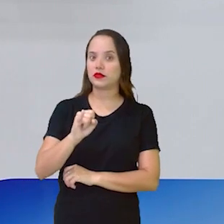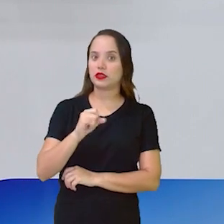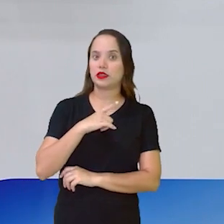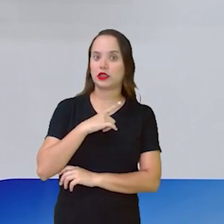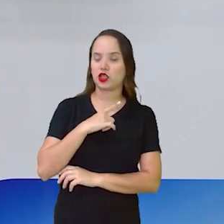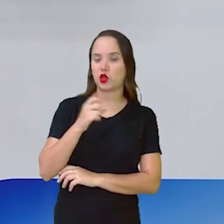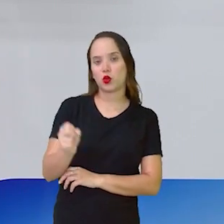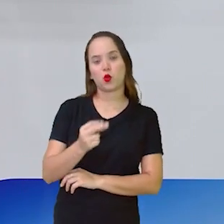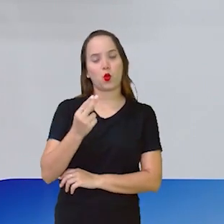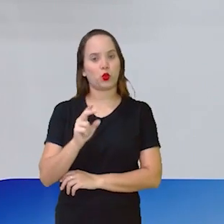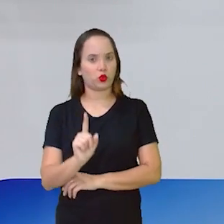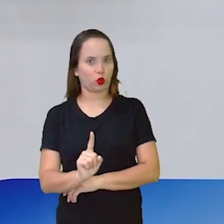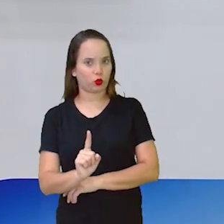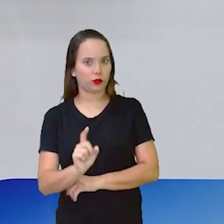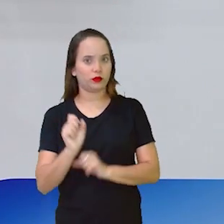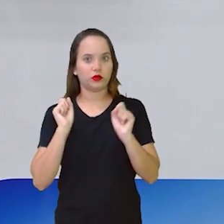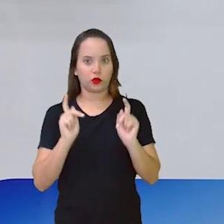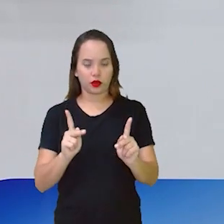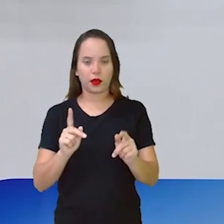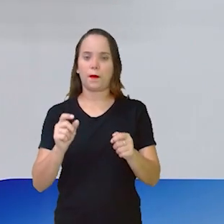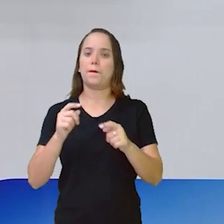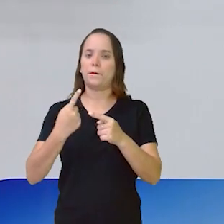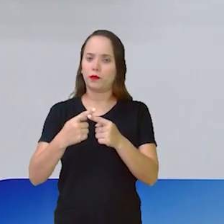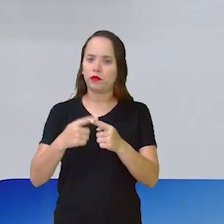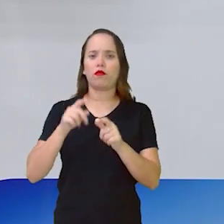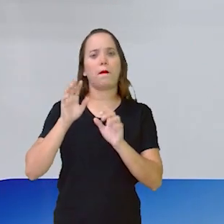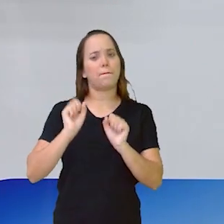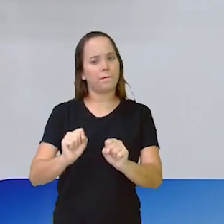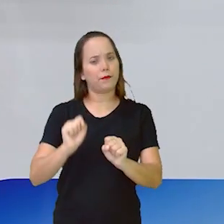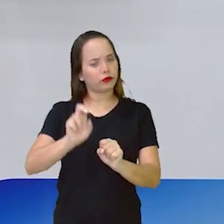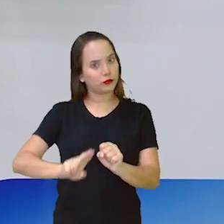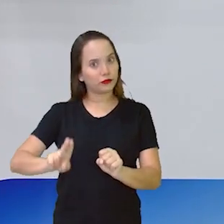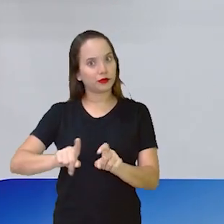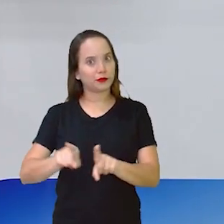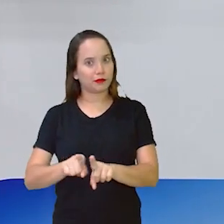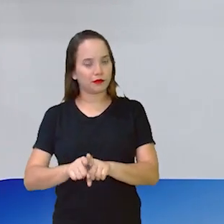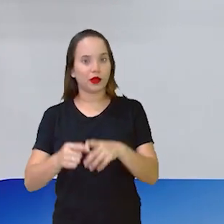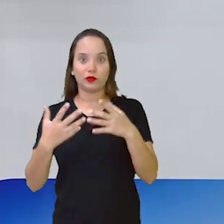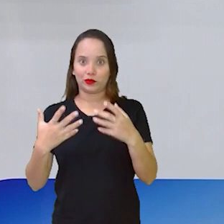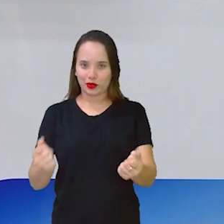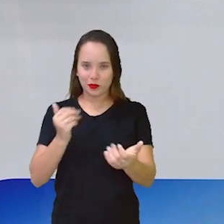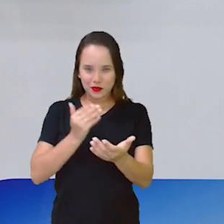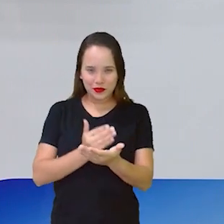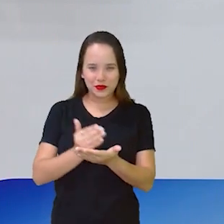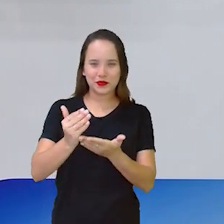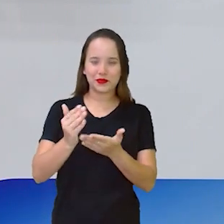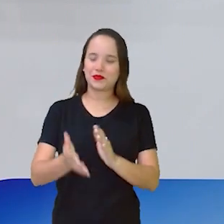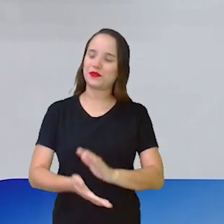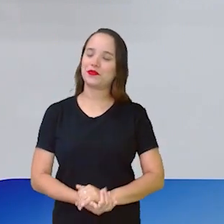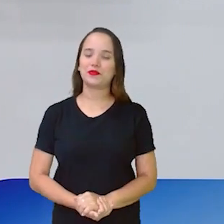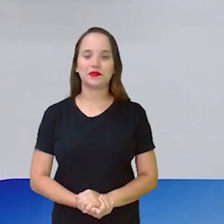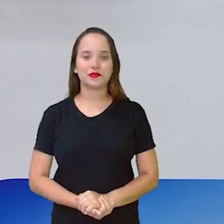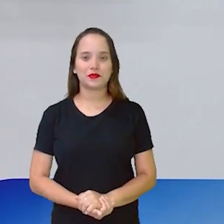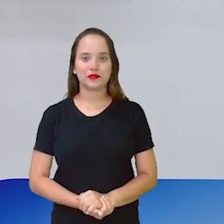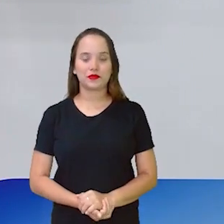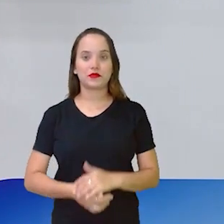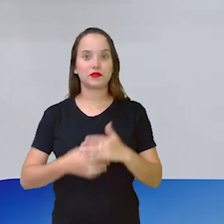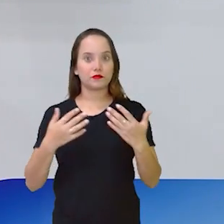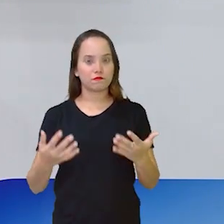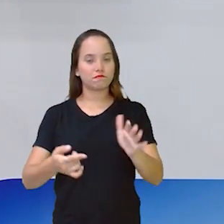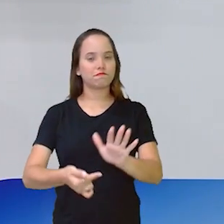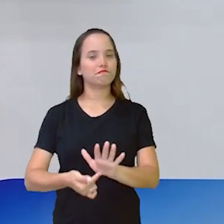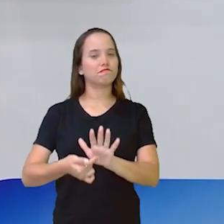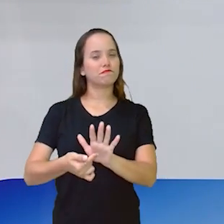esse material na escola para a gente poder trabalhar. Então, vamos lá iniciar o nosso trabalho aqui. Eu